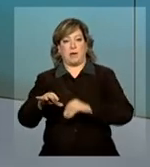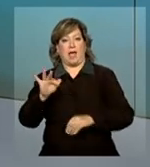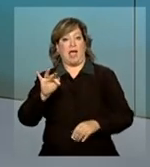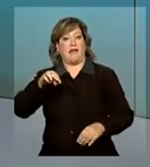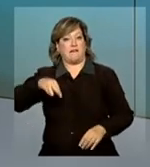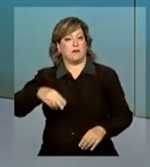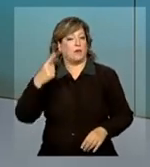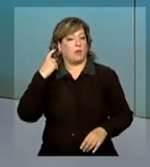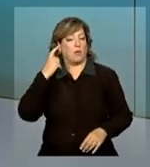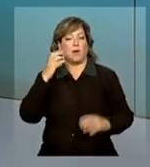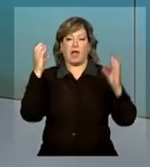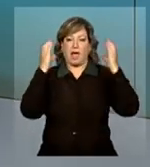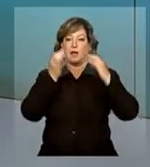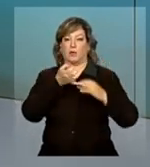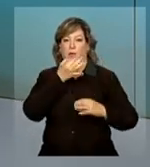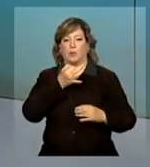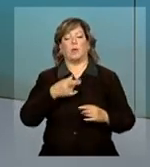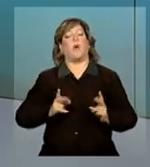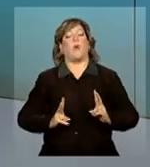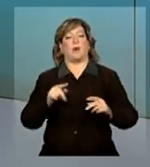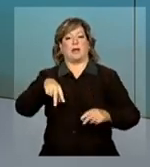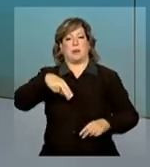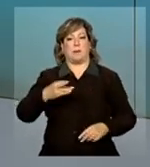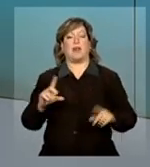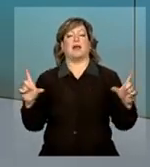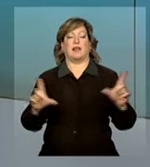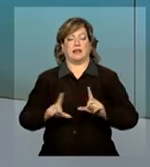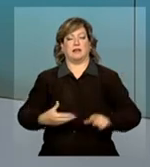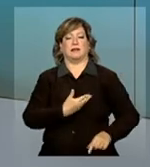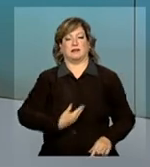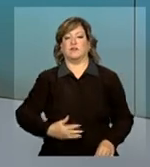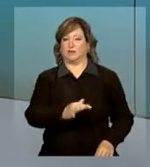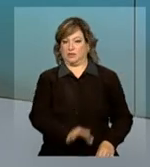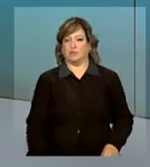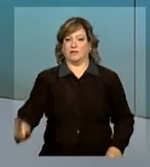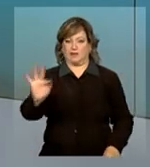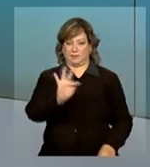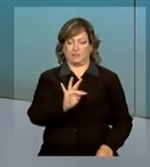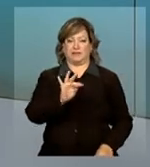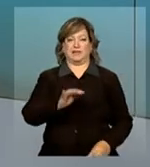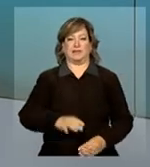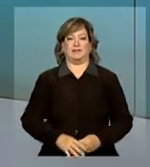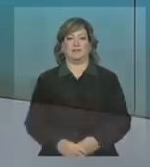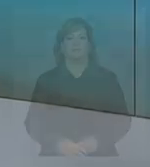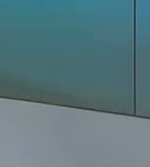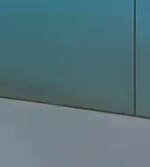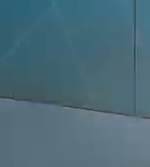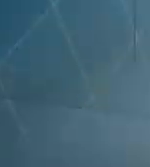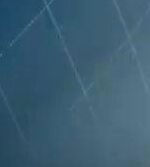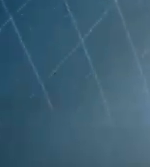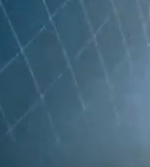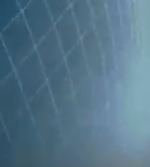AM para a faixa FM. Continue com a gente aqui na NBR, a TV do Governo Federal.